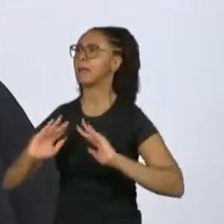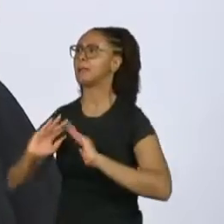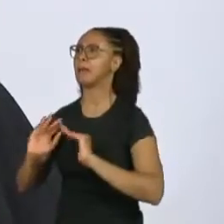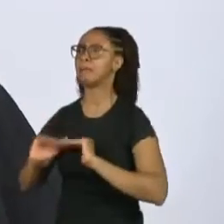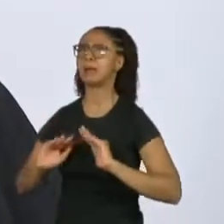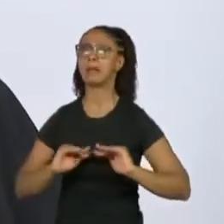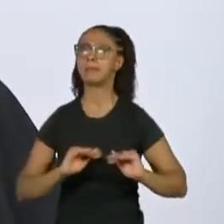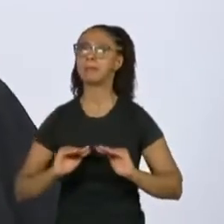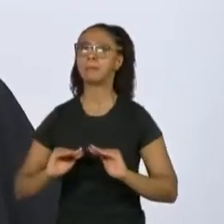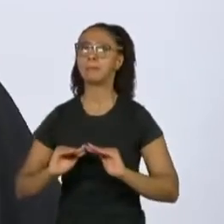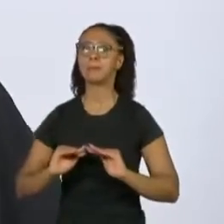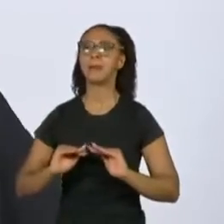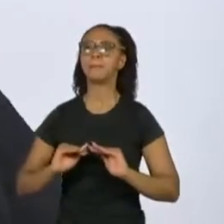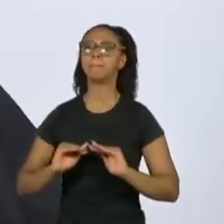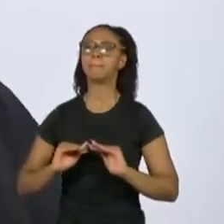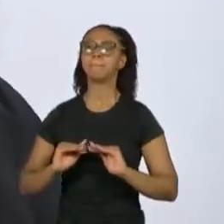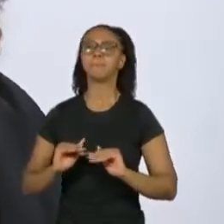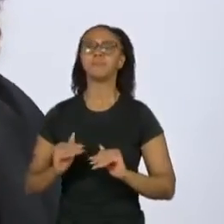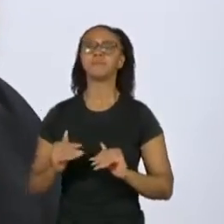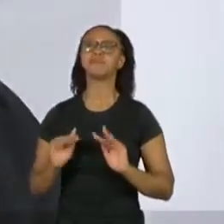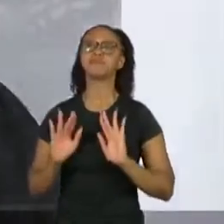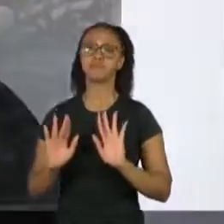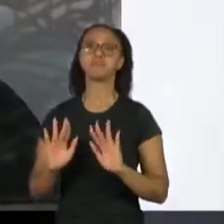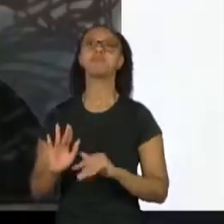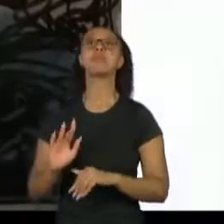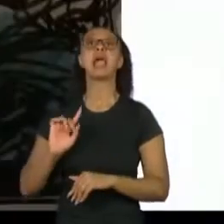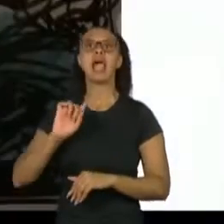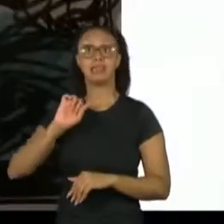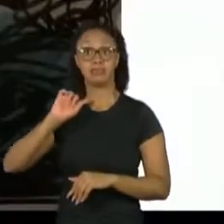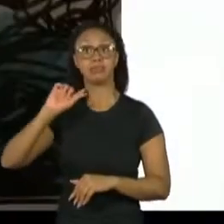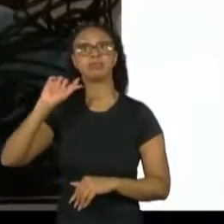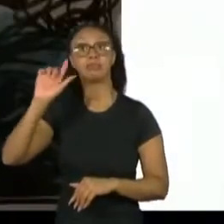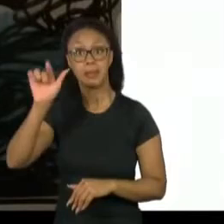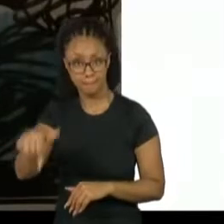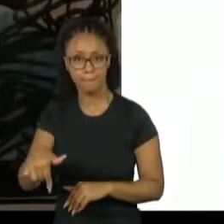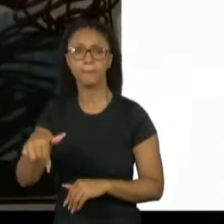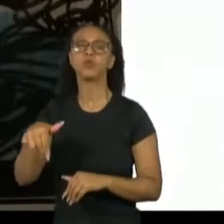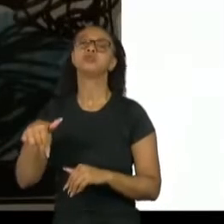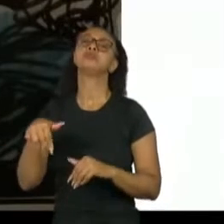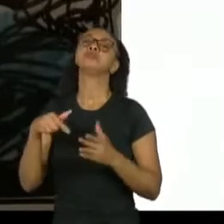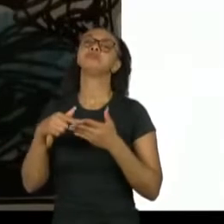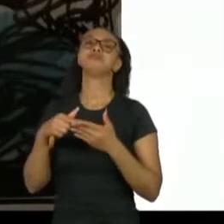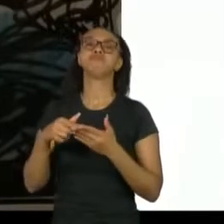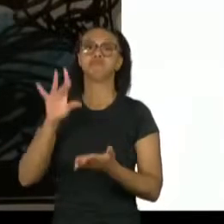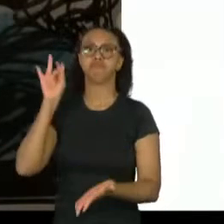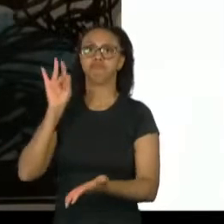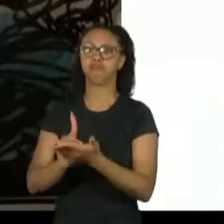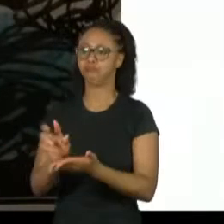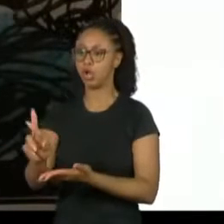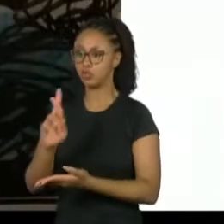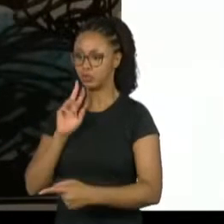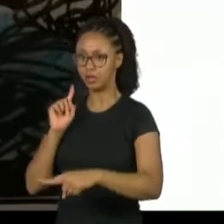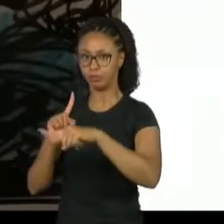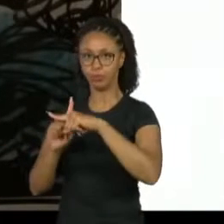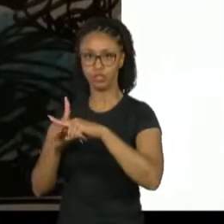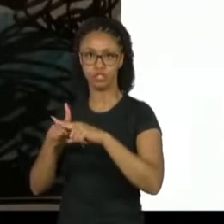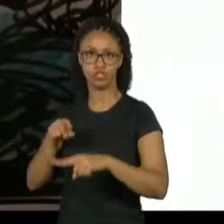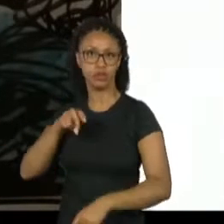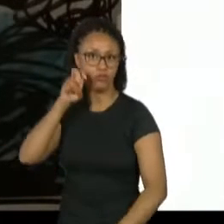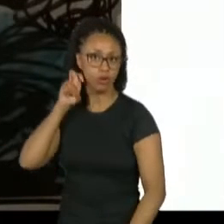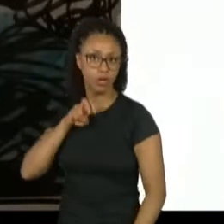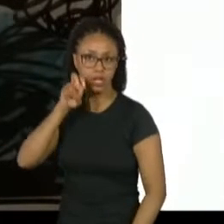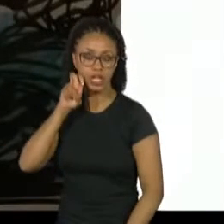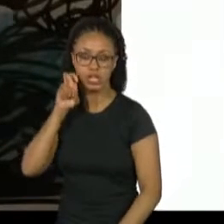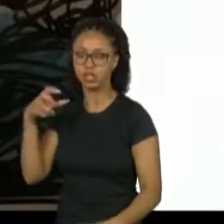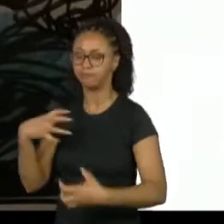aí quando disseram, quando deu o resultado Nigéria, eu tive uma crise de choro enorme. E aí te